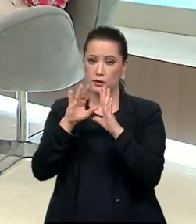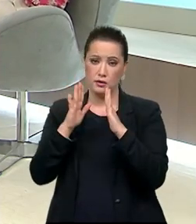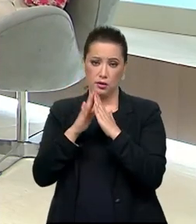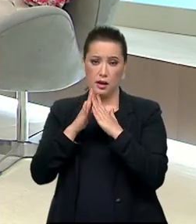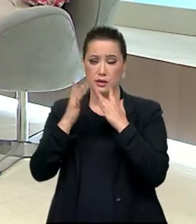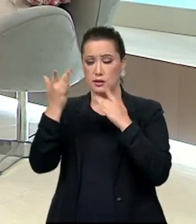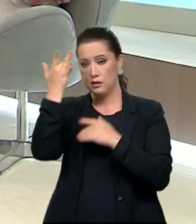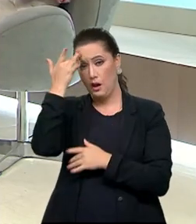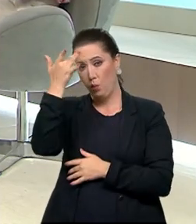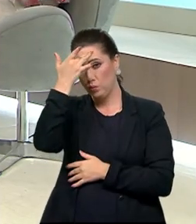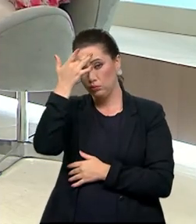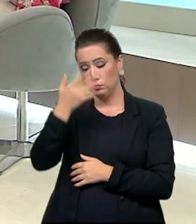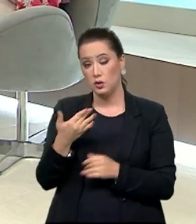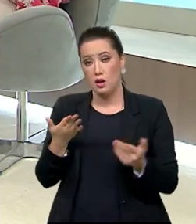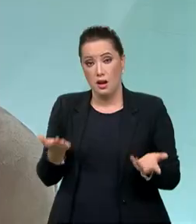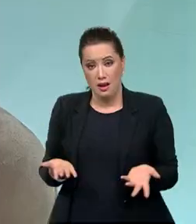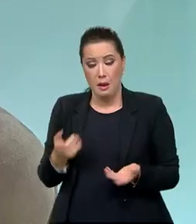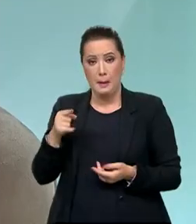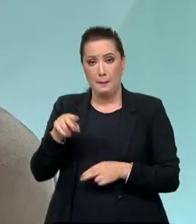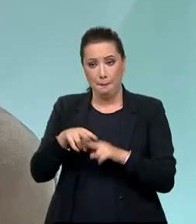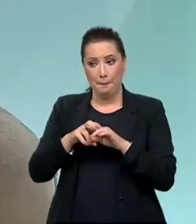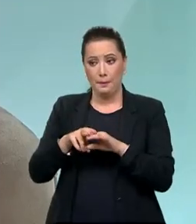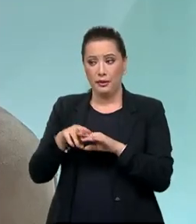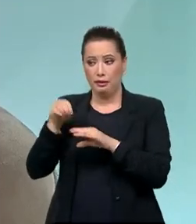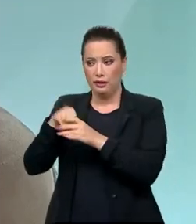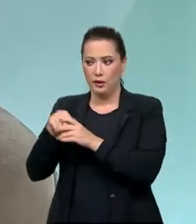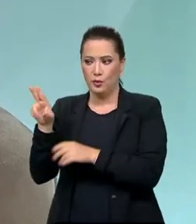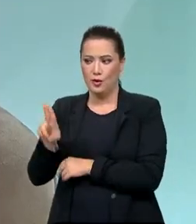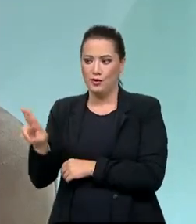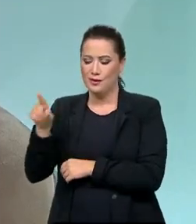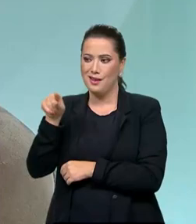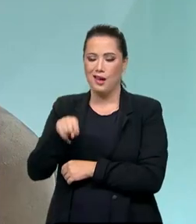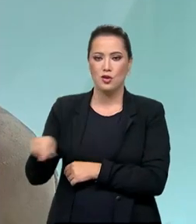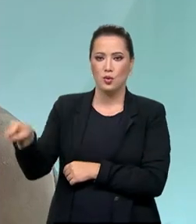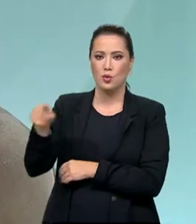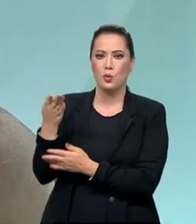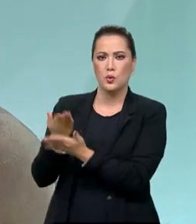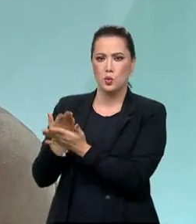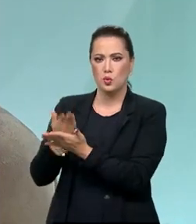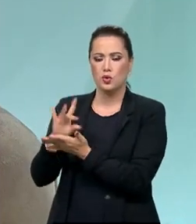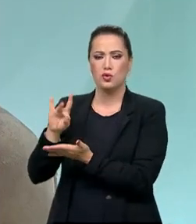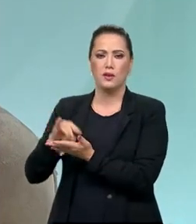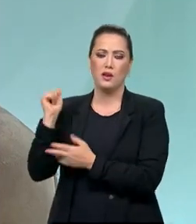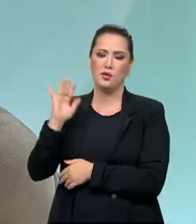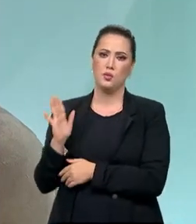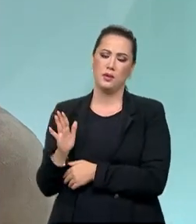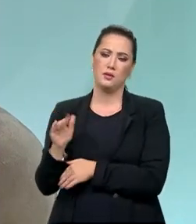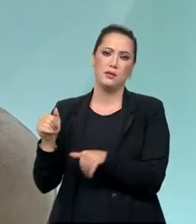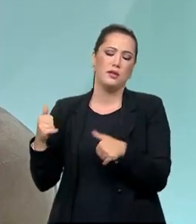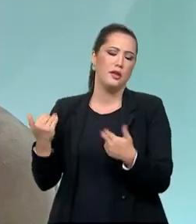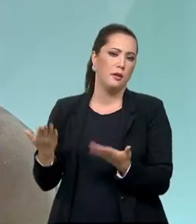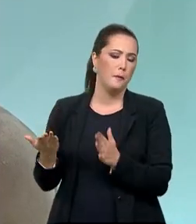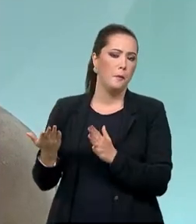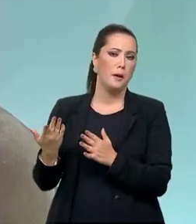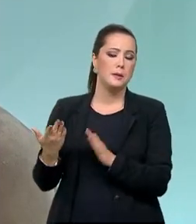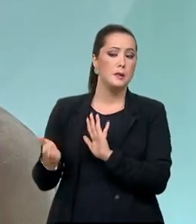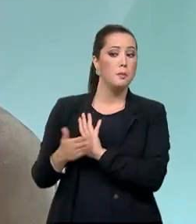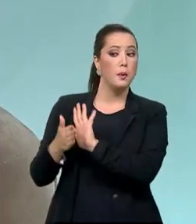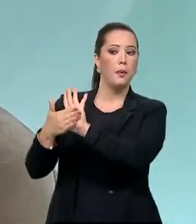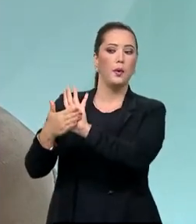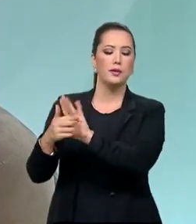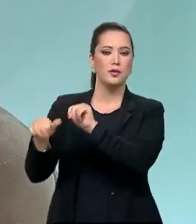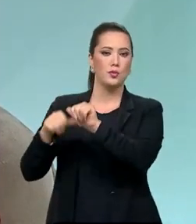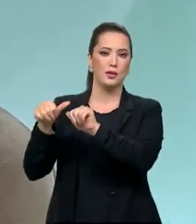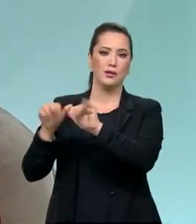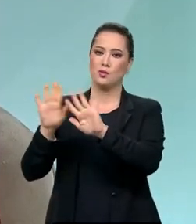saúde mental, a partir da academia, que estudem a realidade brasileira e quais são as propostas. Não é